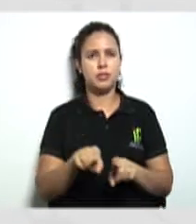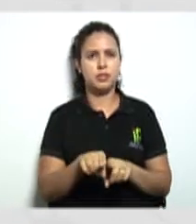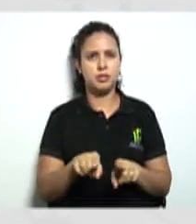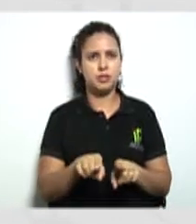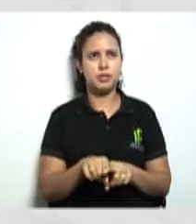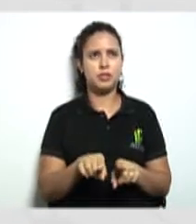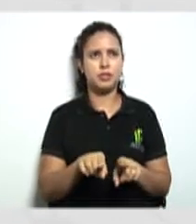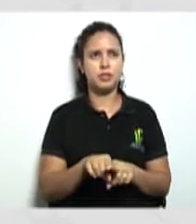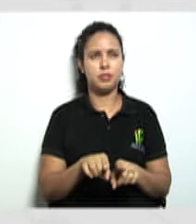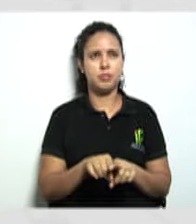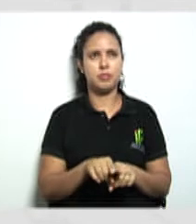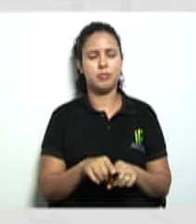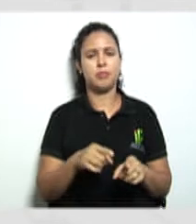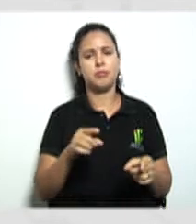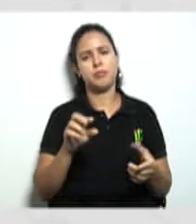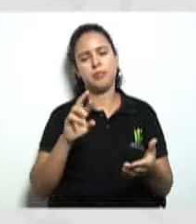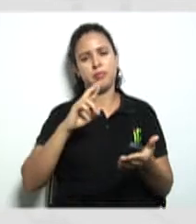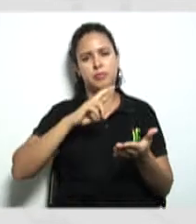recuperação